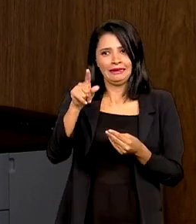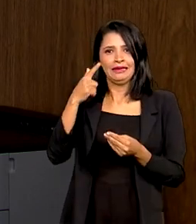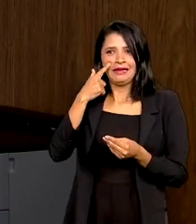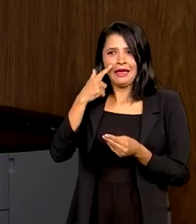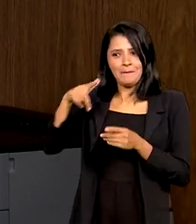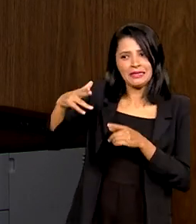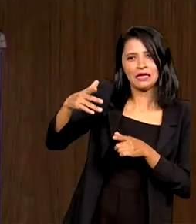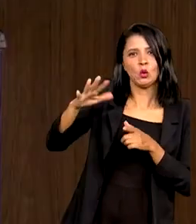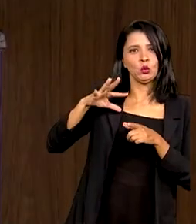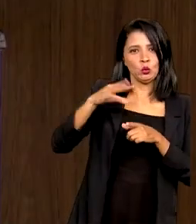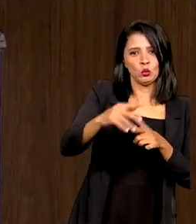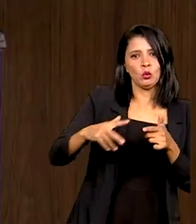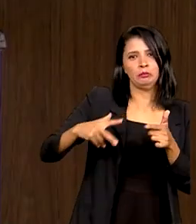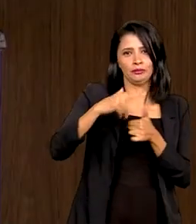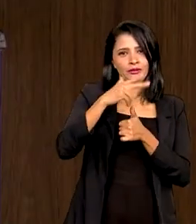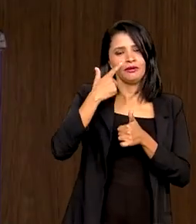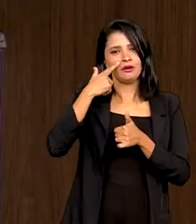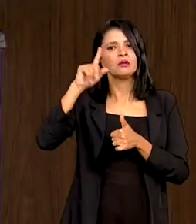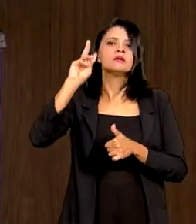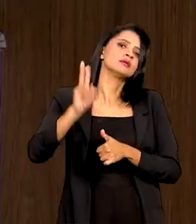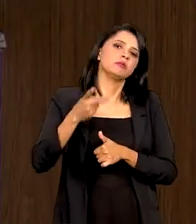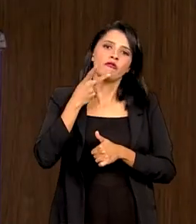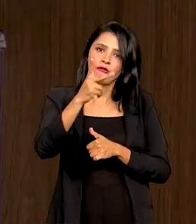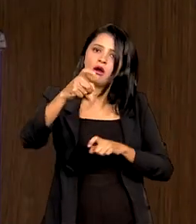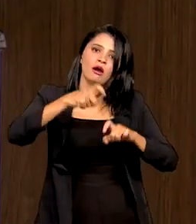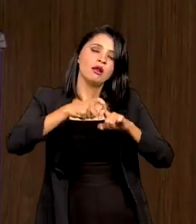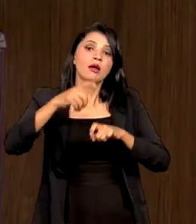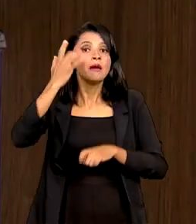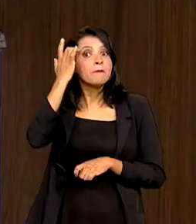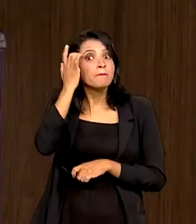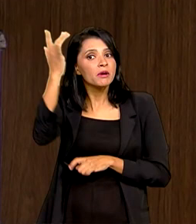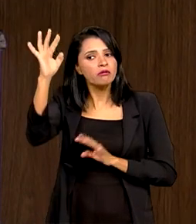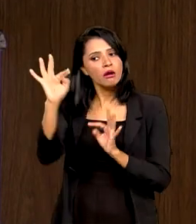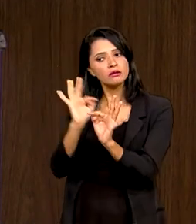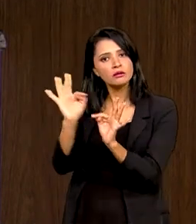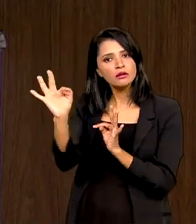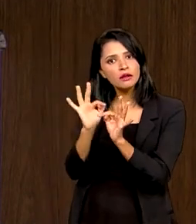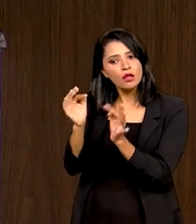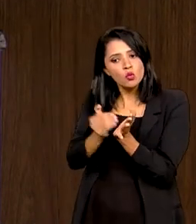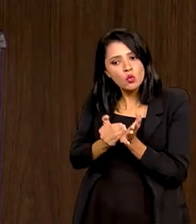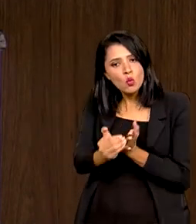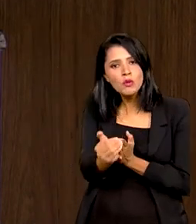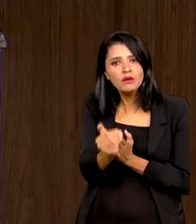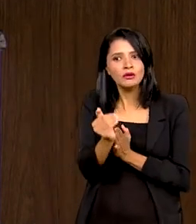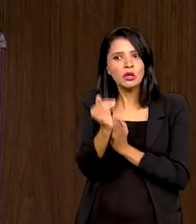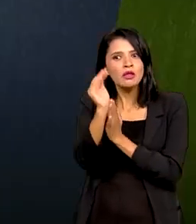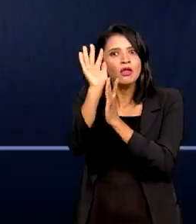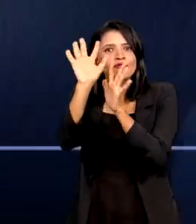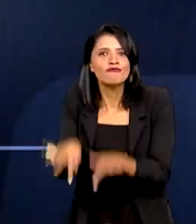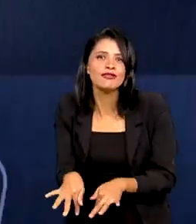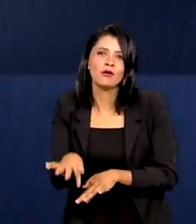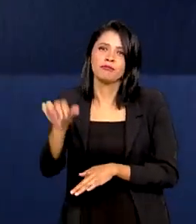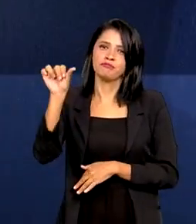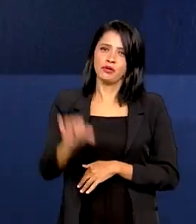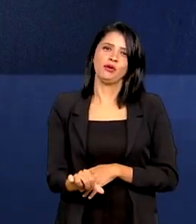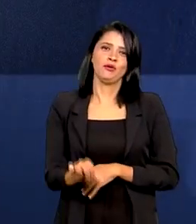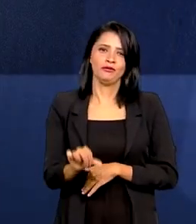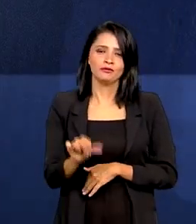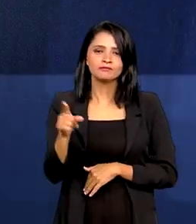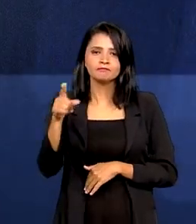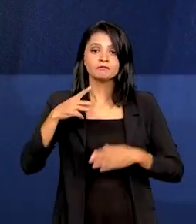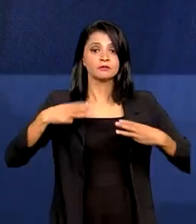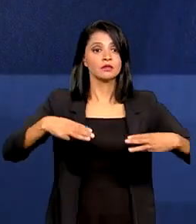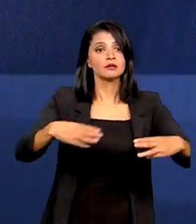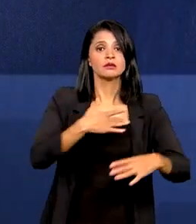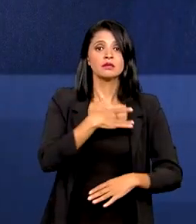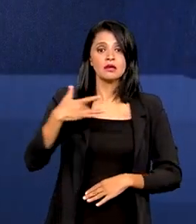pênis, isso assusta muito. A gente sempre diz em medicina, é muito mais fácil tratar uma doença no início do que quando ela está muito avançada. Segundo o Ministério